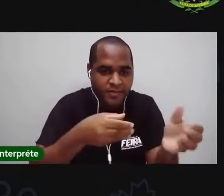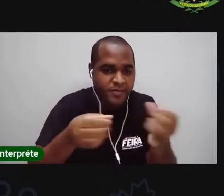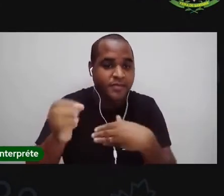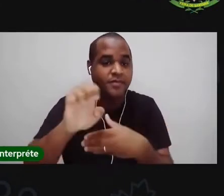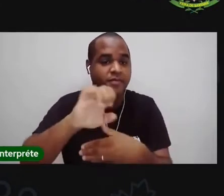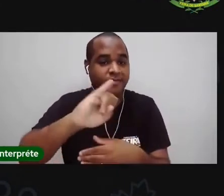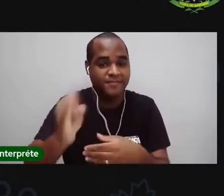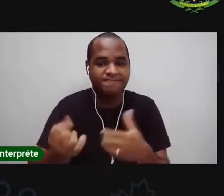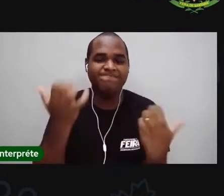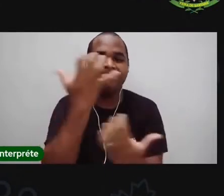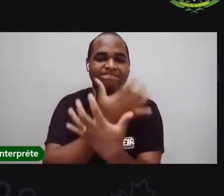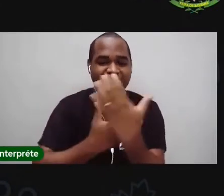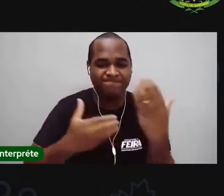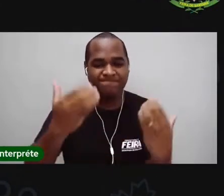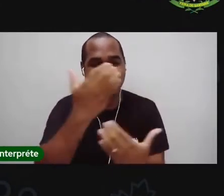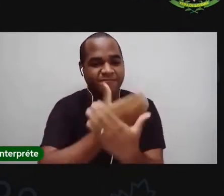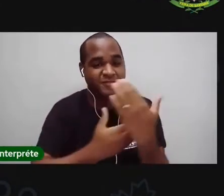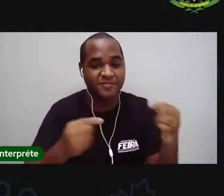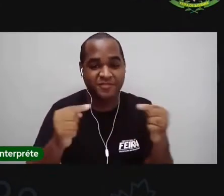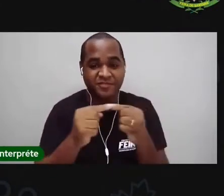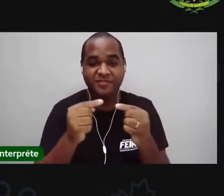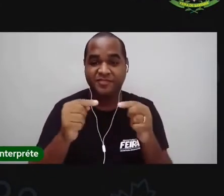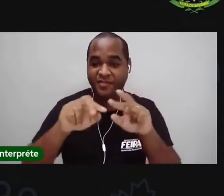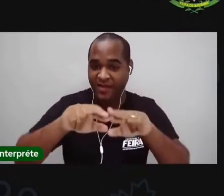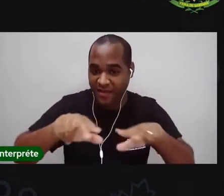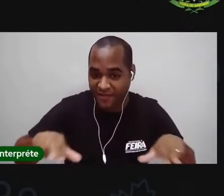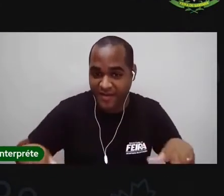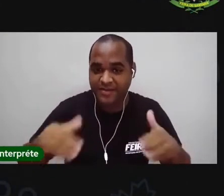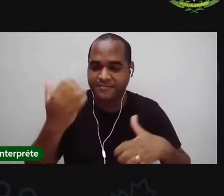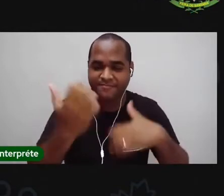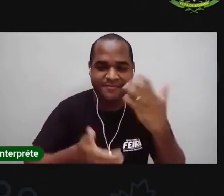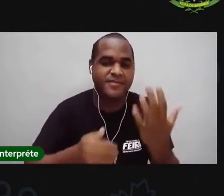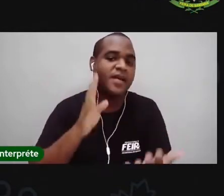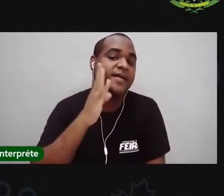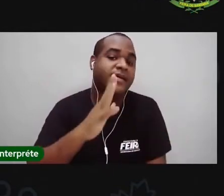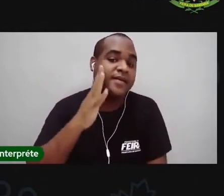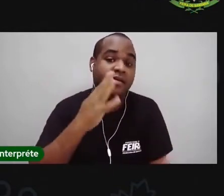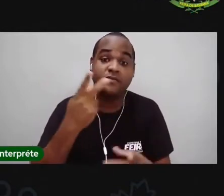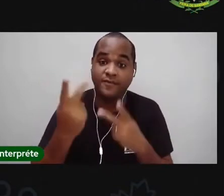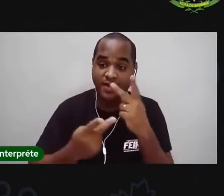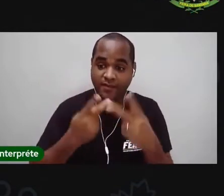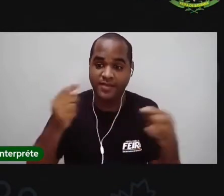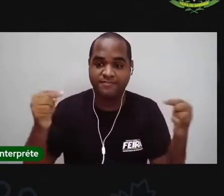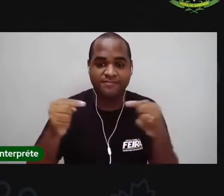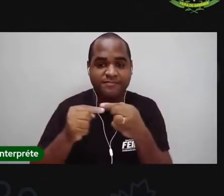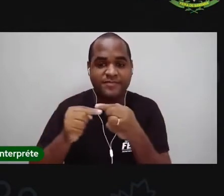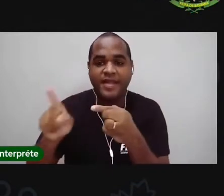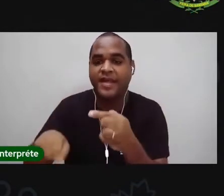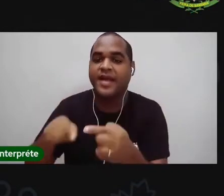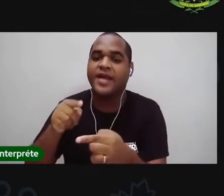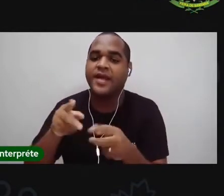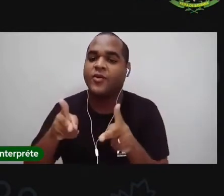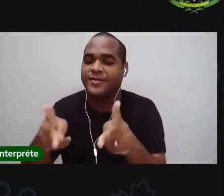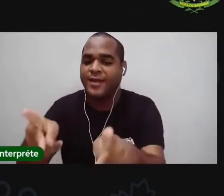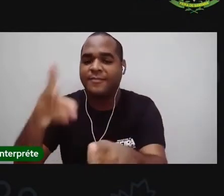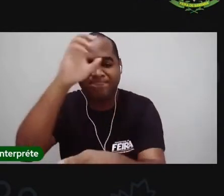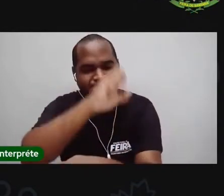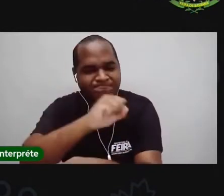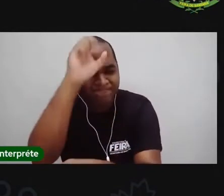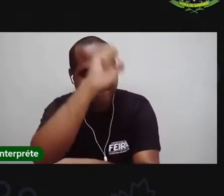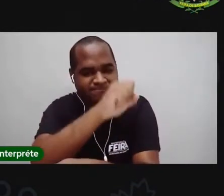Essa música, ela fala, ela tem um verso muito legal, muito interessante, que diz, né? A beleza de ser um eterno aprendiz.